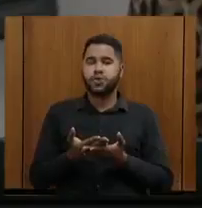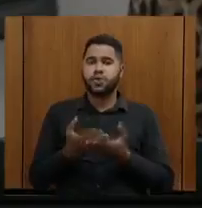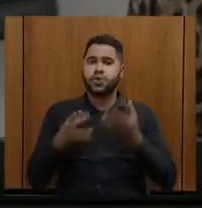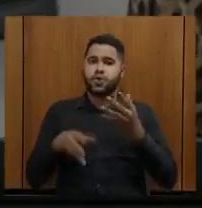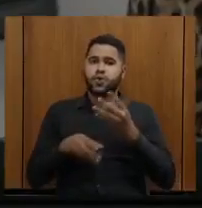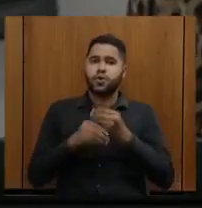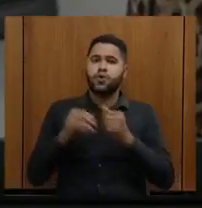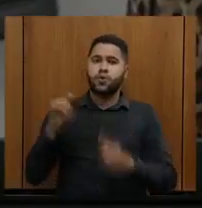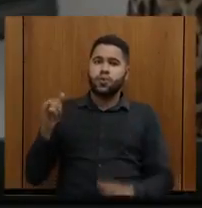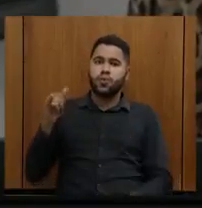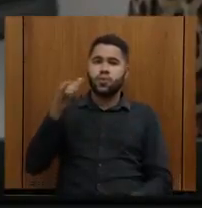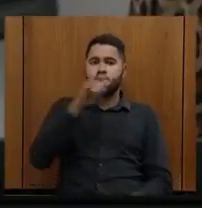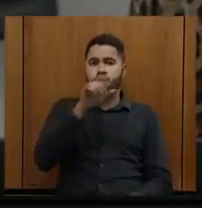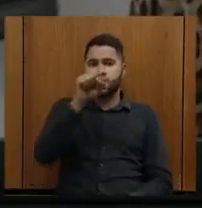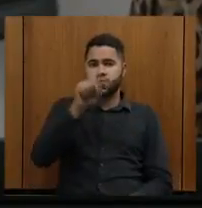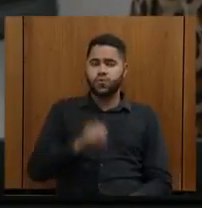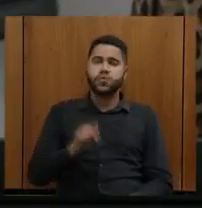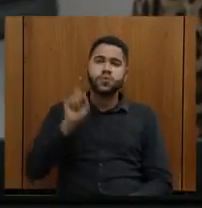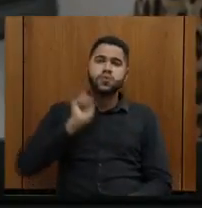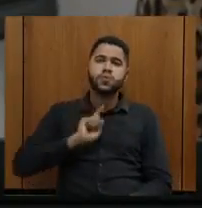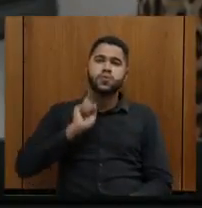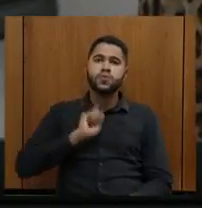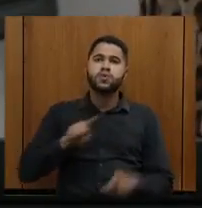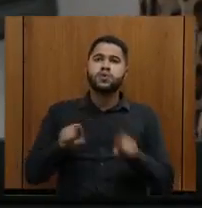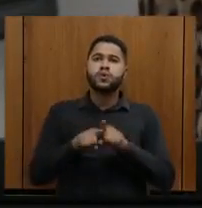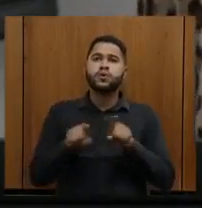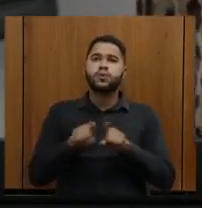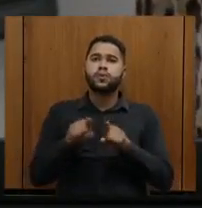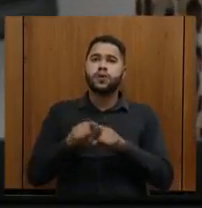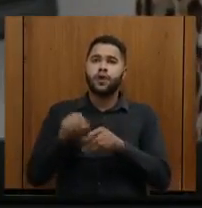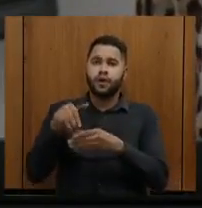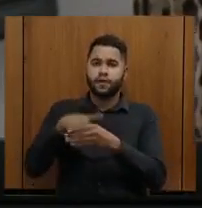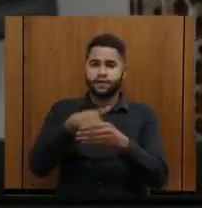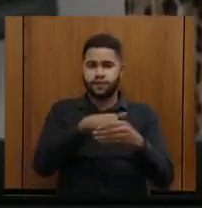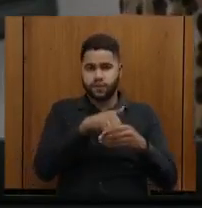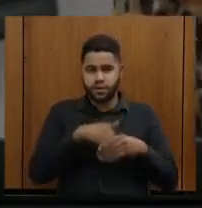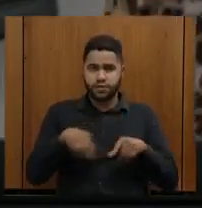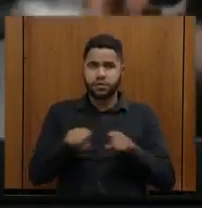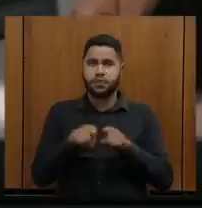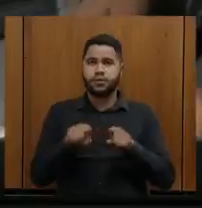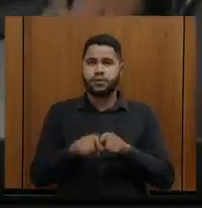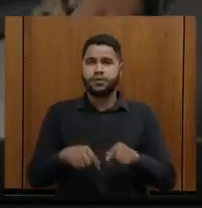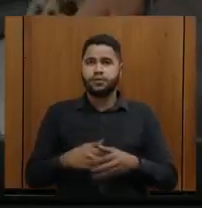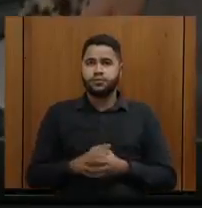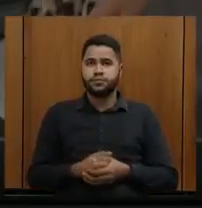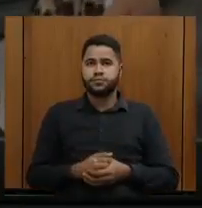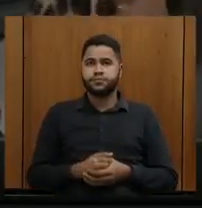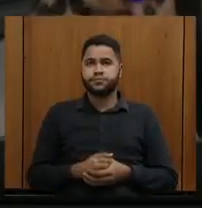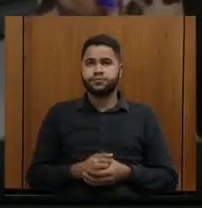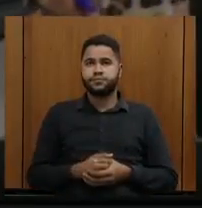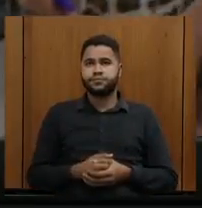voos também aí para o sul de Minas, nós temos que fazer essa votação também. Pois não?